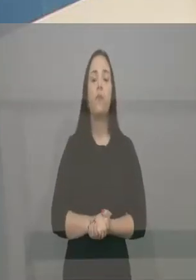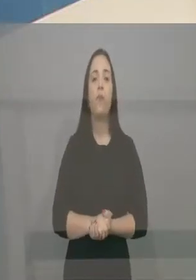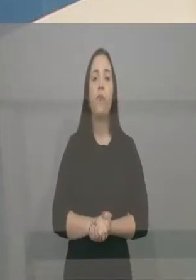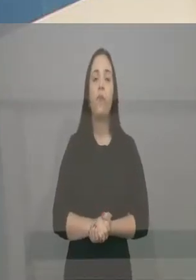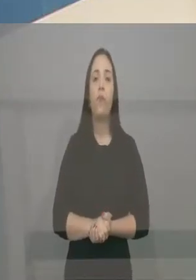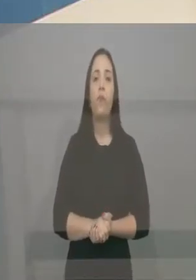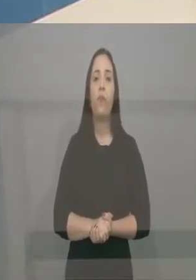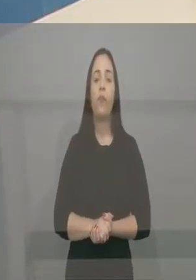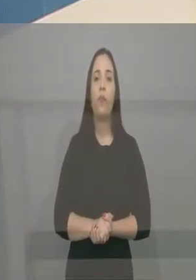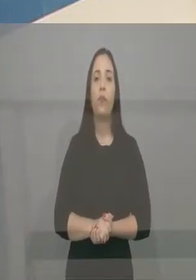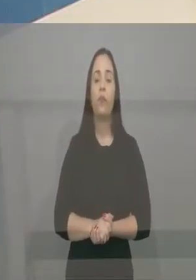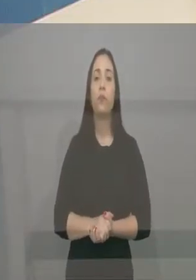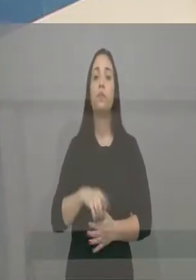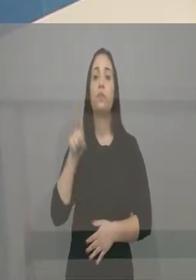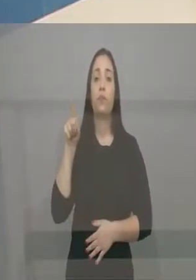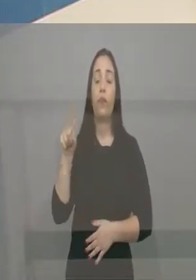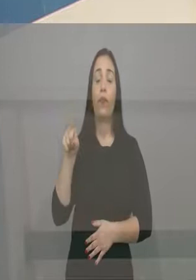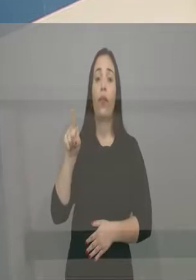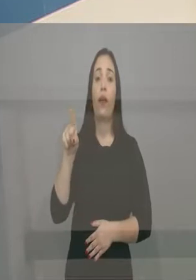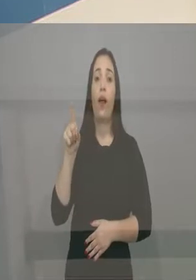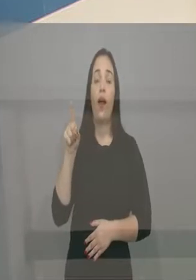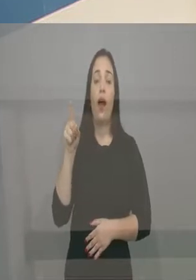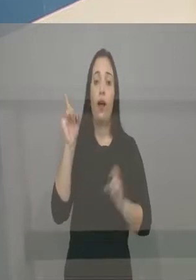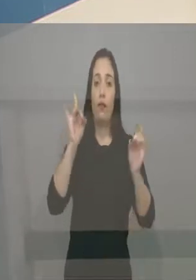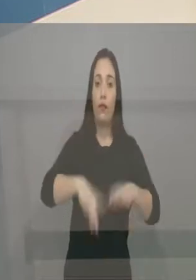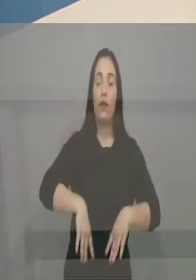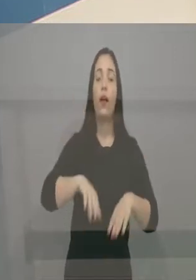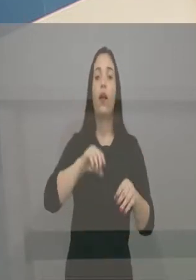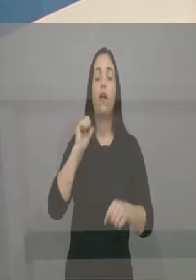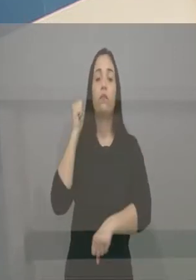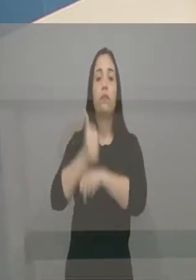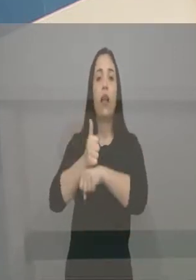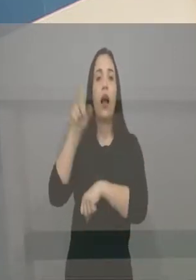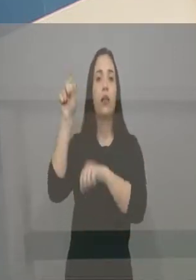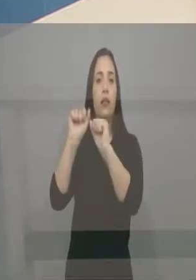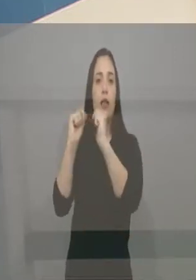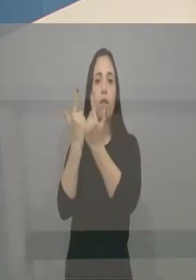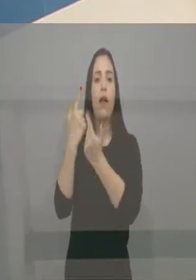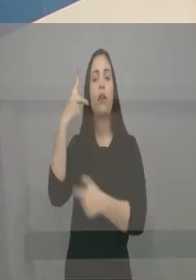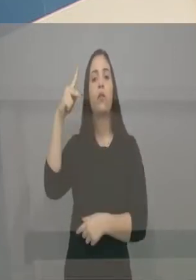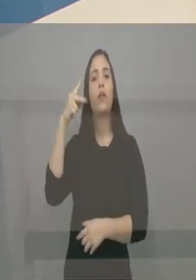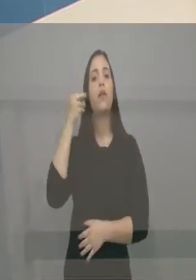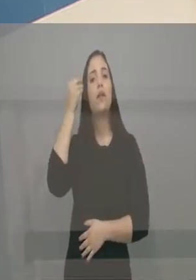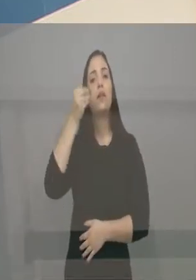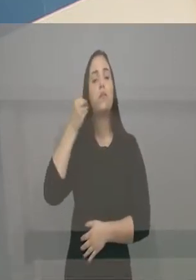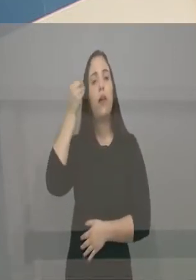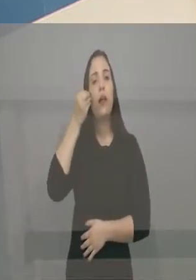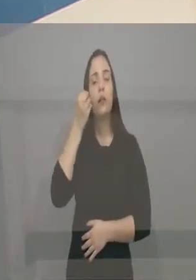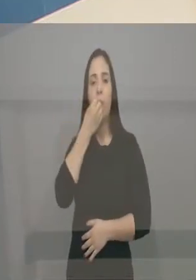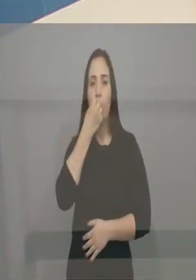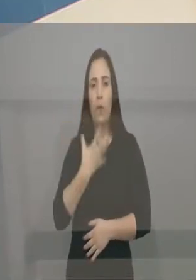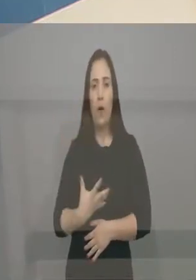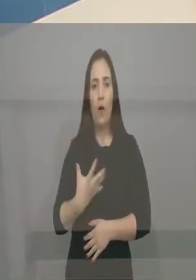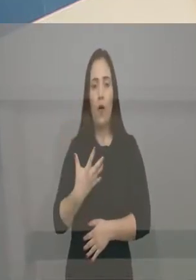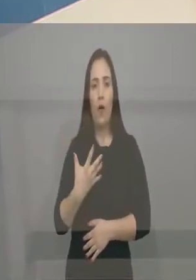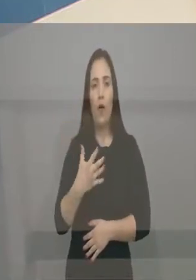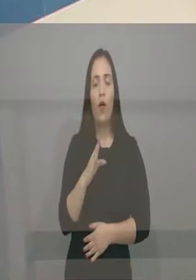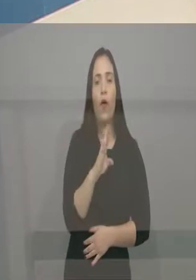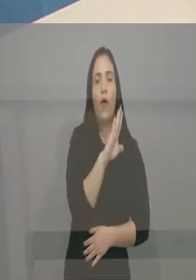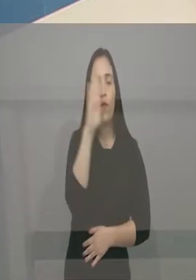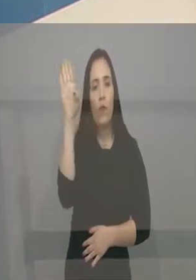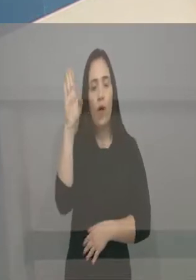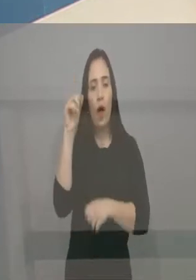O senhor foi para a Assembleia. A sua experiência, primeiro, duas coisinhas. A sua experiência foi fundamental para a ida para a Assembleia.